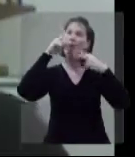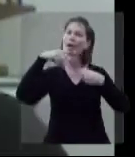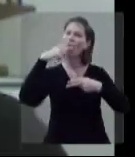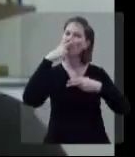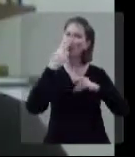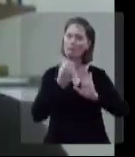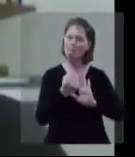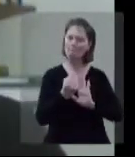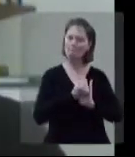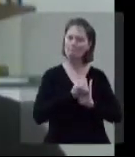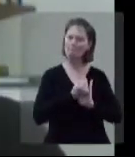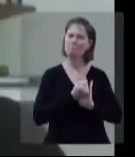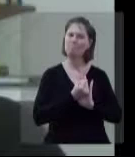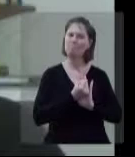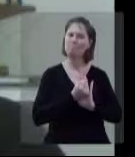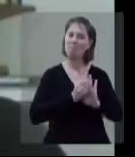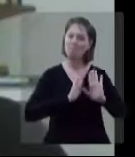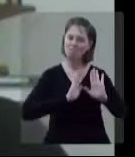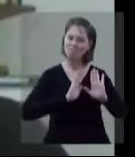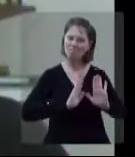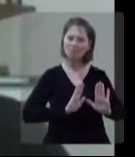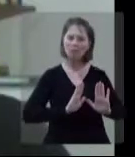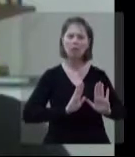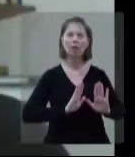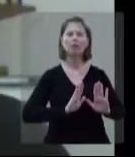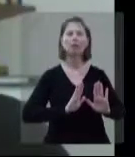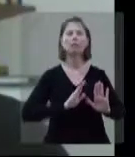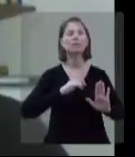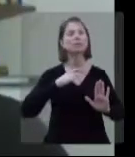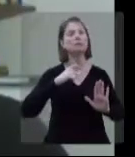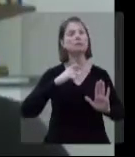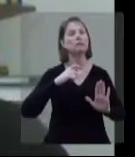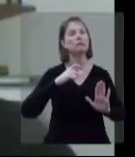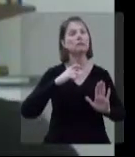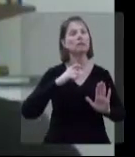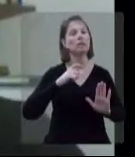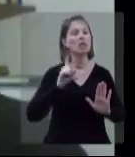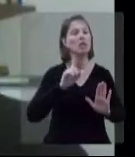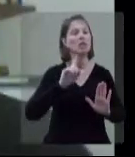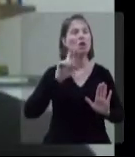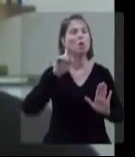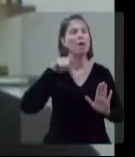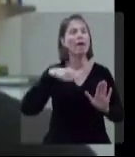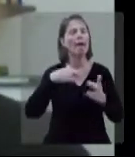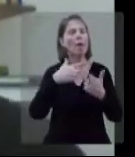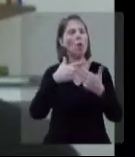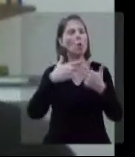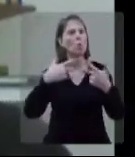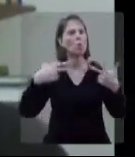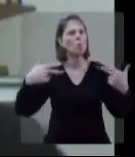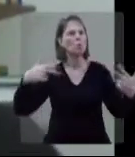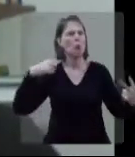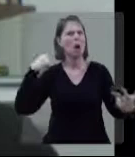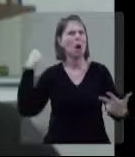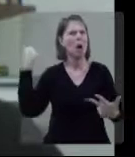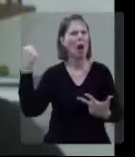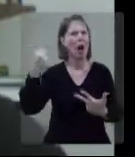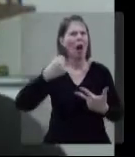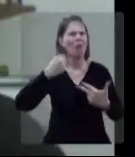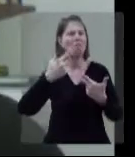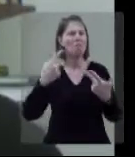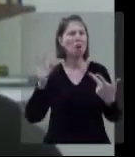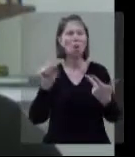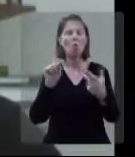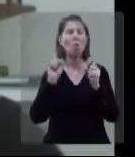pode trazer consequências sérias depois para nós, né? Então, trauma realmente é uma cicatriz, né? Que fica